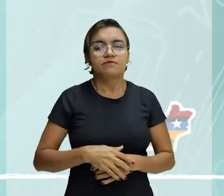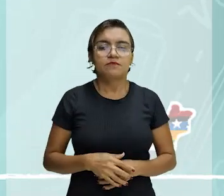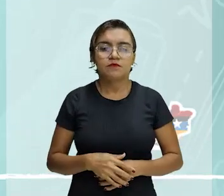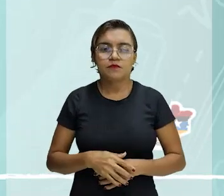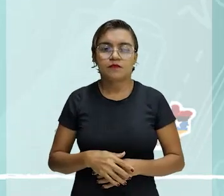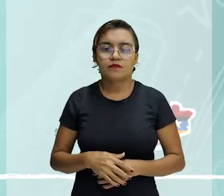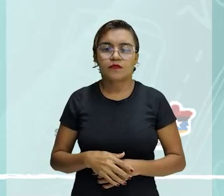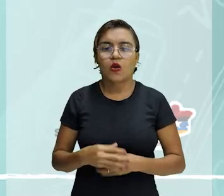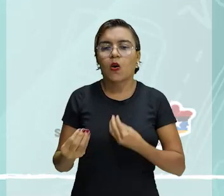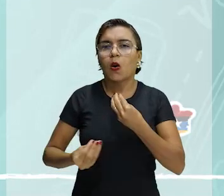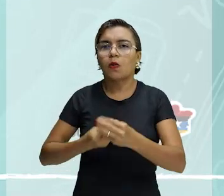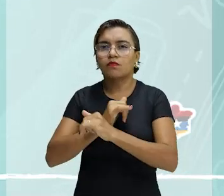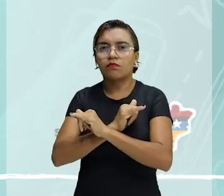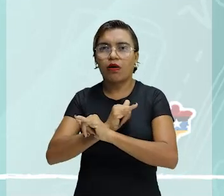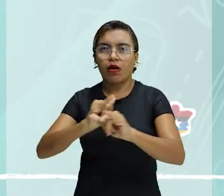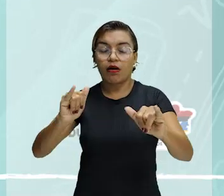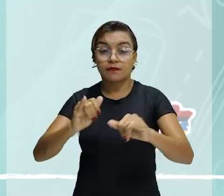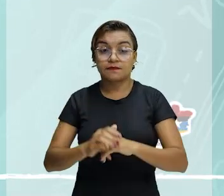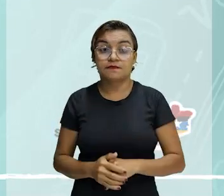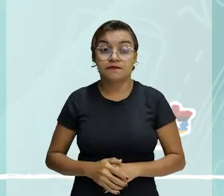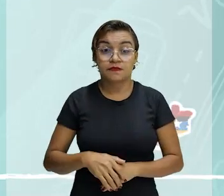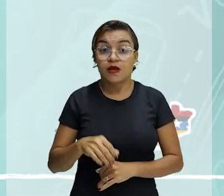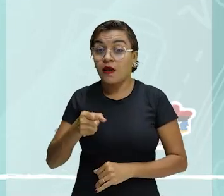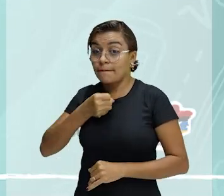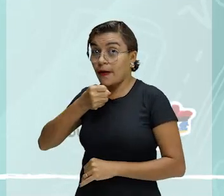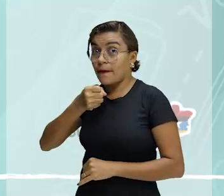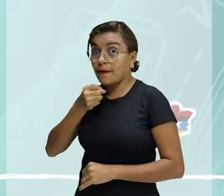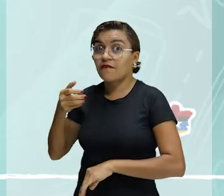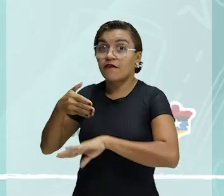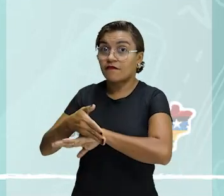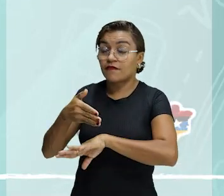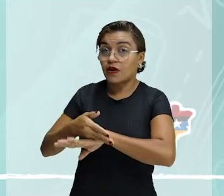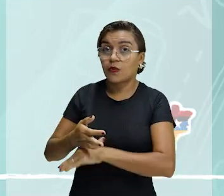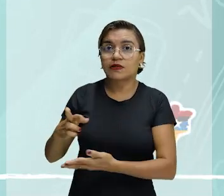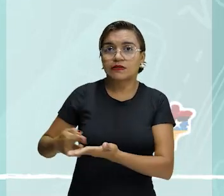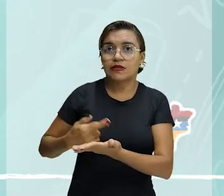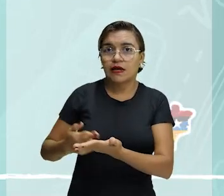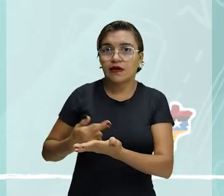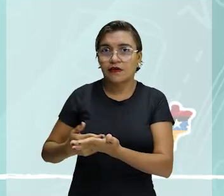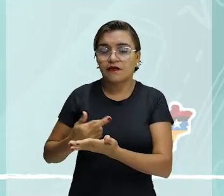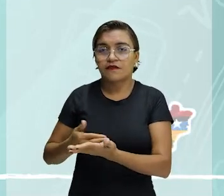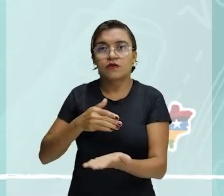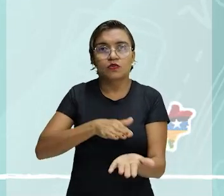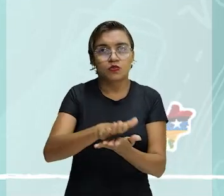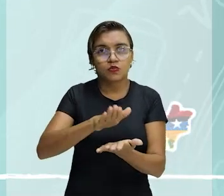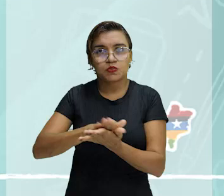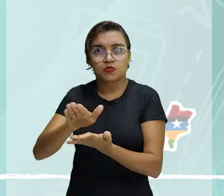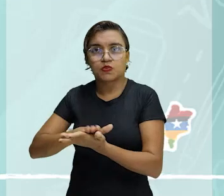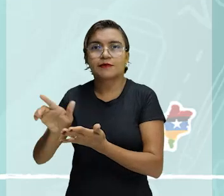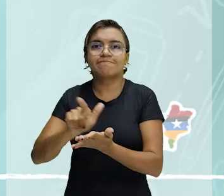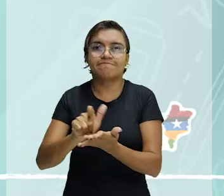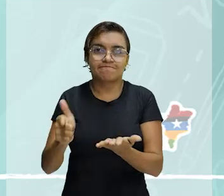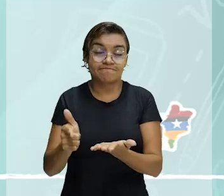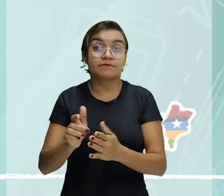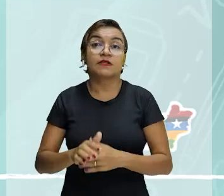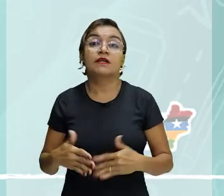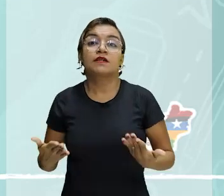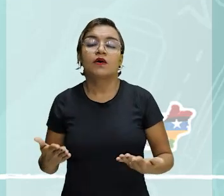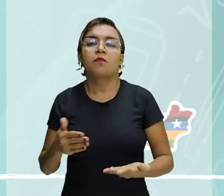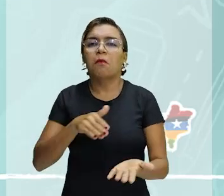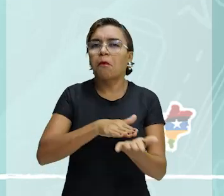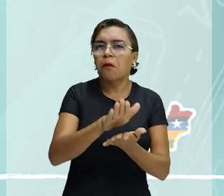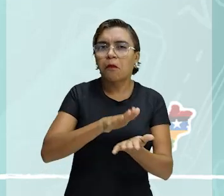Meios de divulgação. A reportagem é mais frequente em revistas e em edições específicas de jornais, geralmente